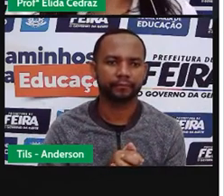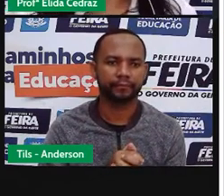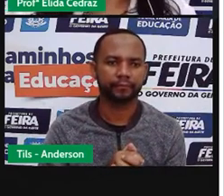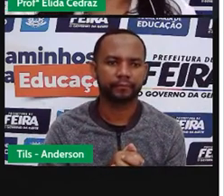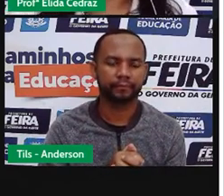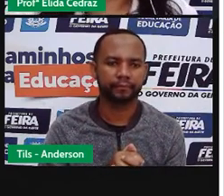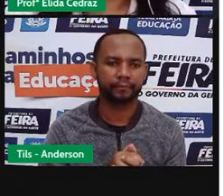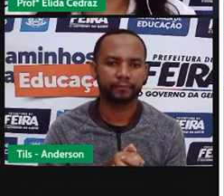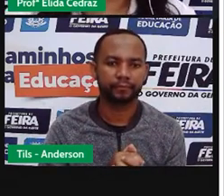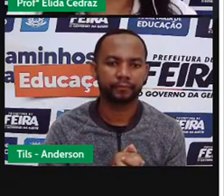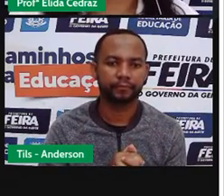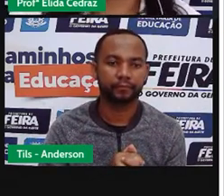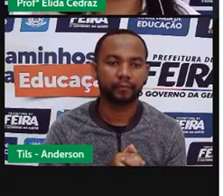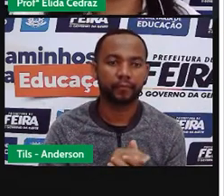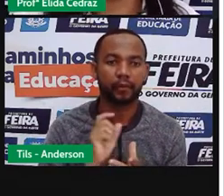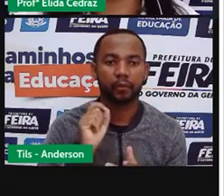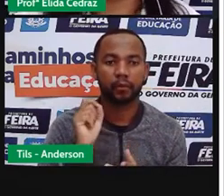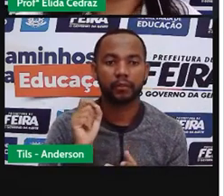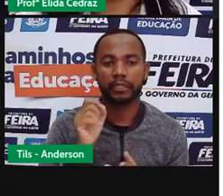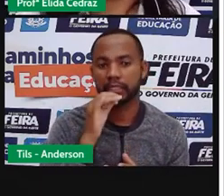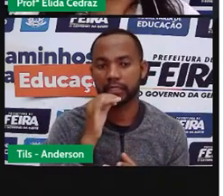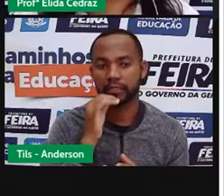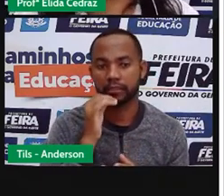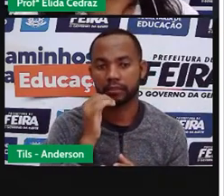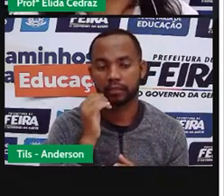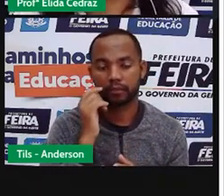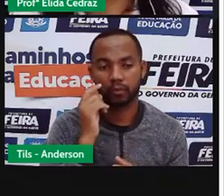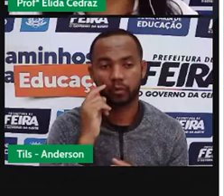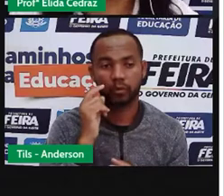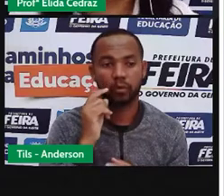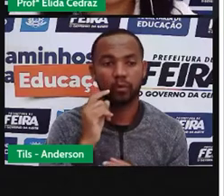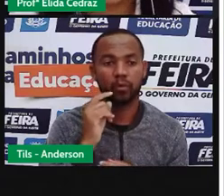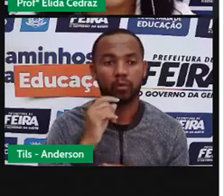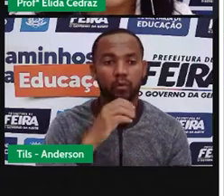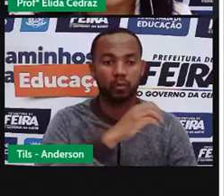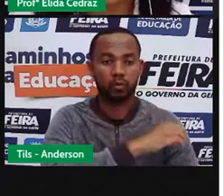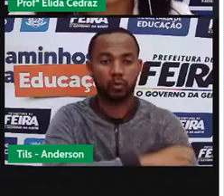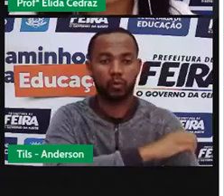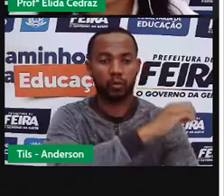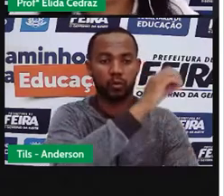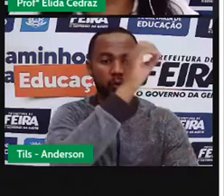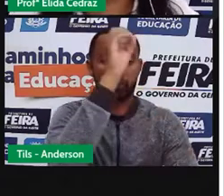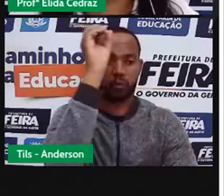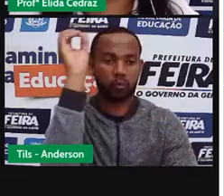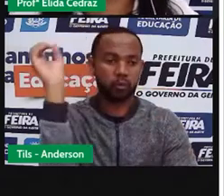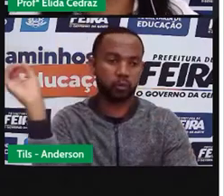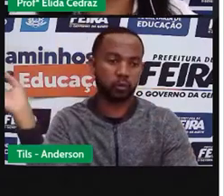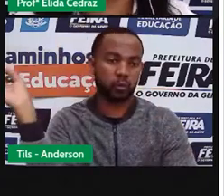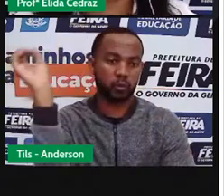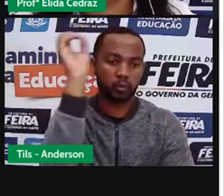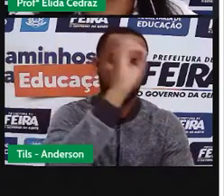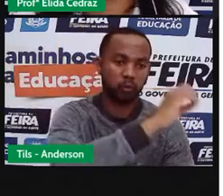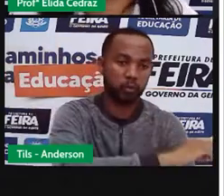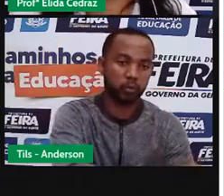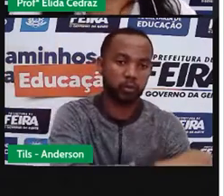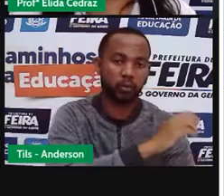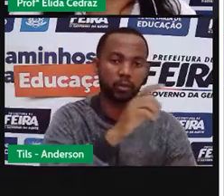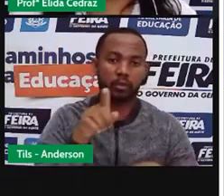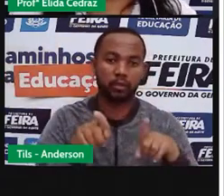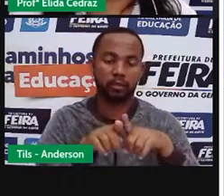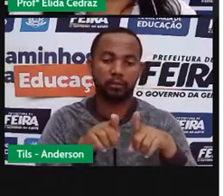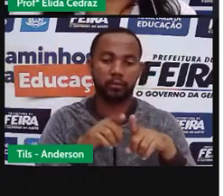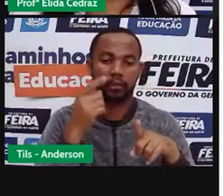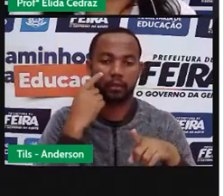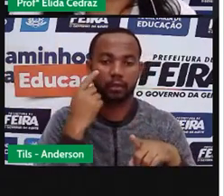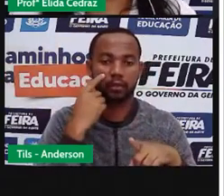Esse é o movimento aparente do sol. E eu quero que você observe a árvore que está